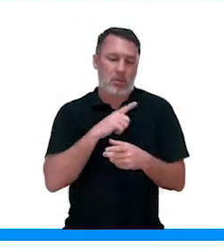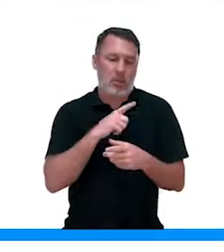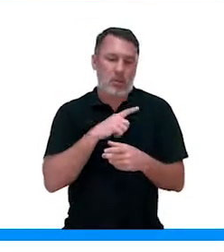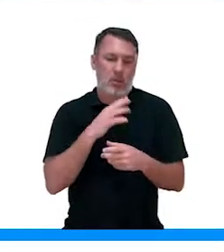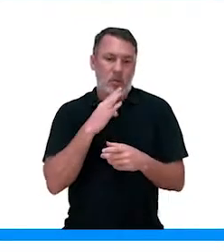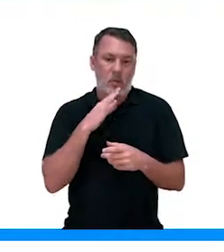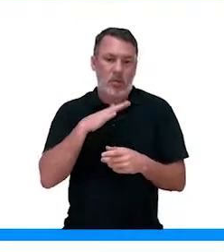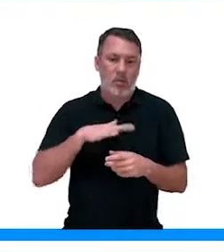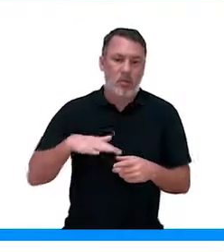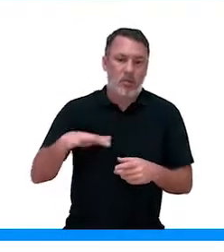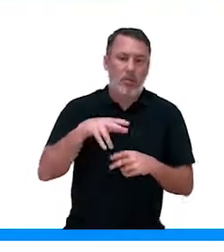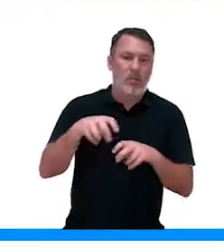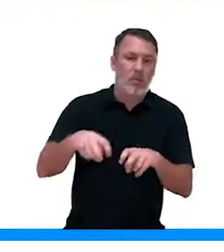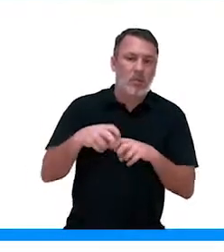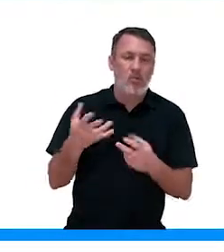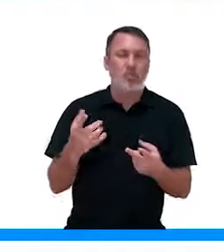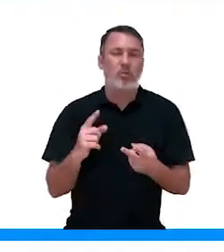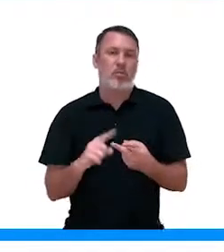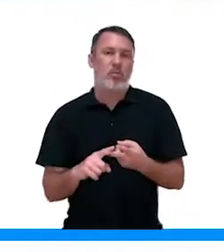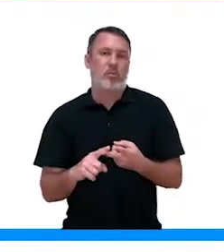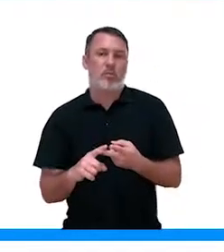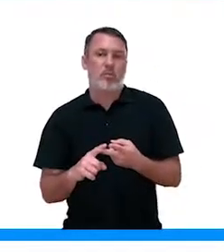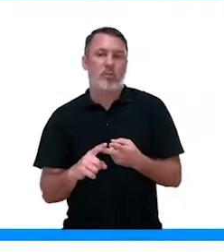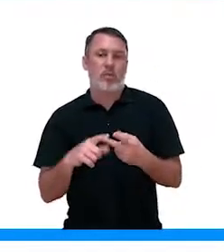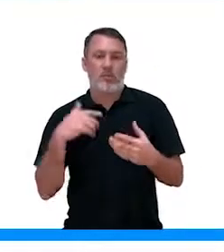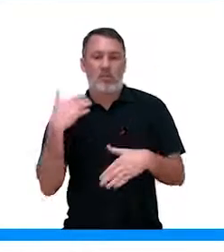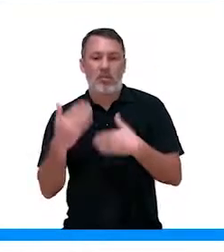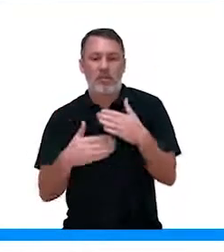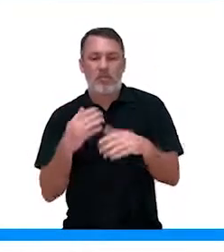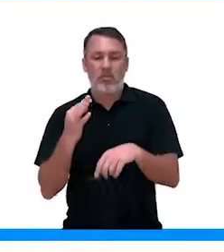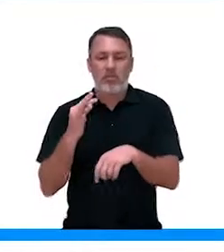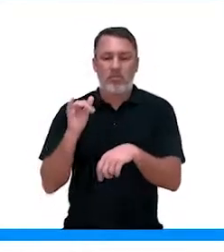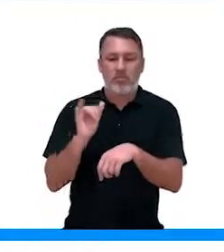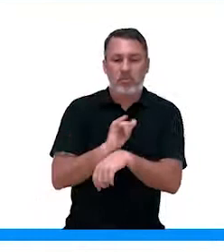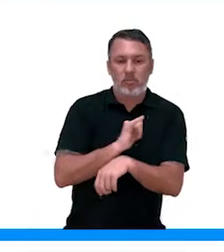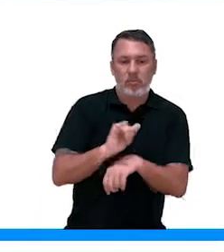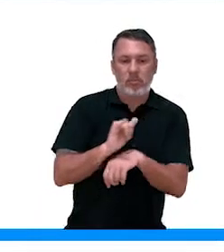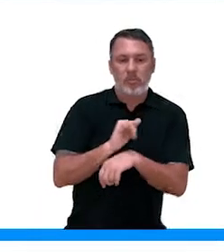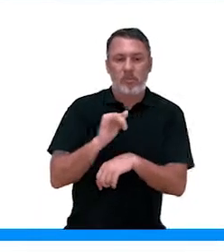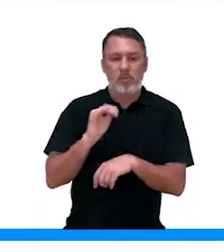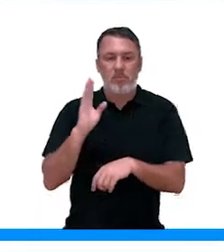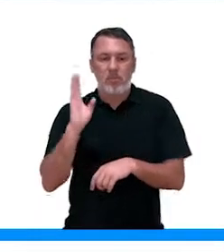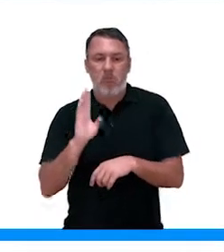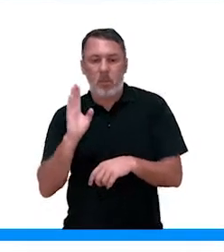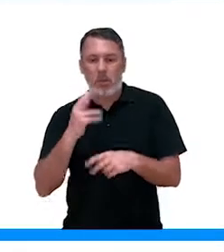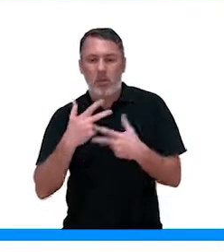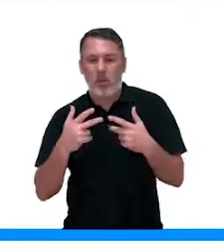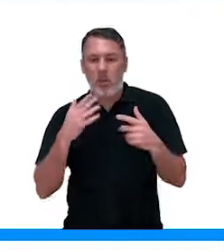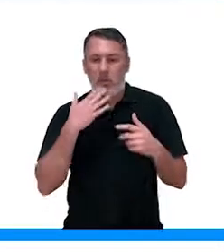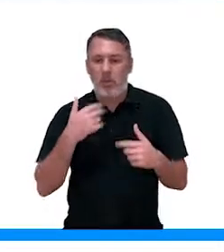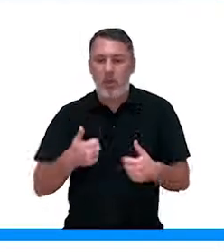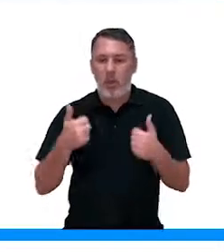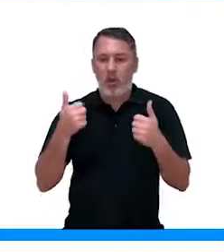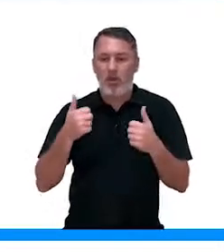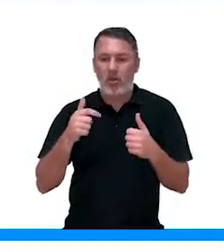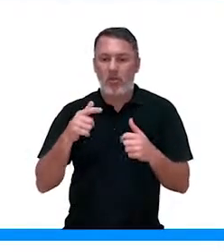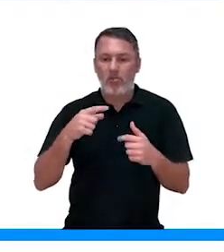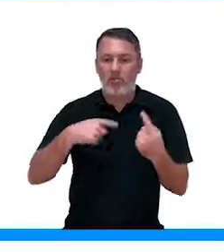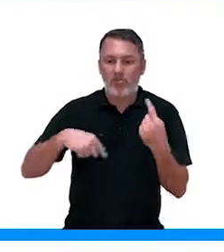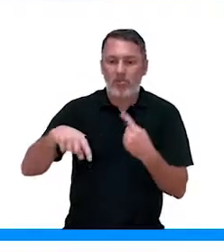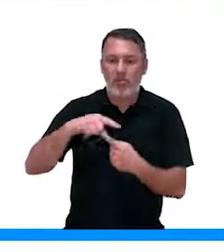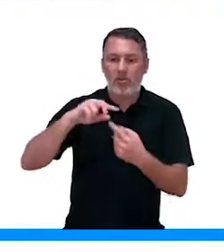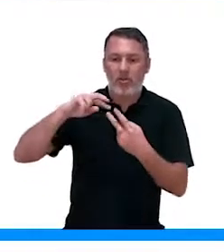dentro da agricultura, né? Do desenvolvimento de técnicas biotecnológicas para melhoramento